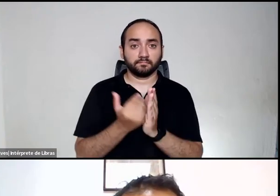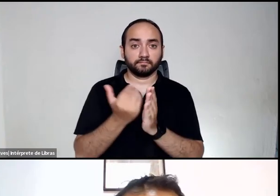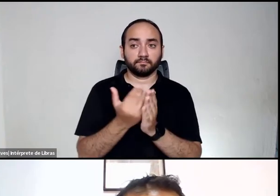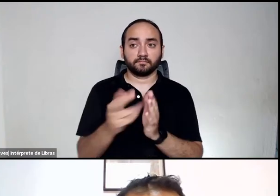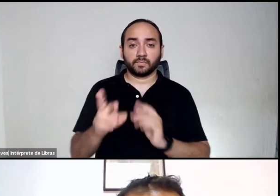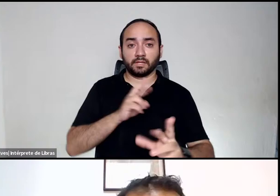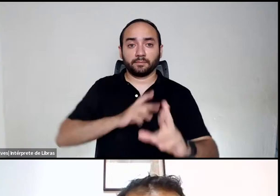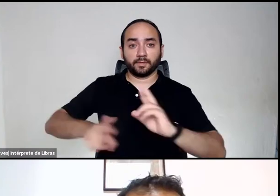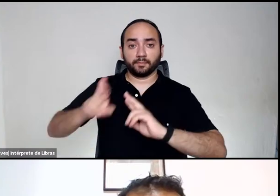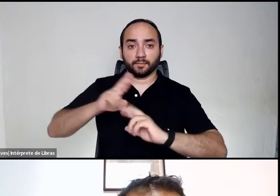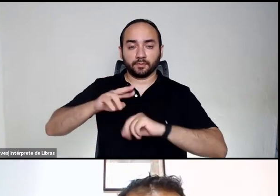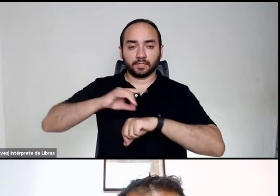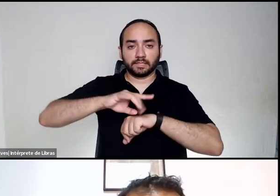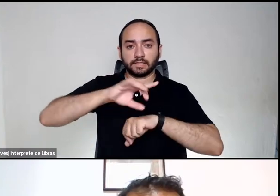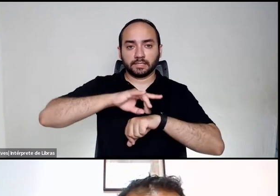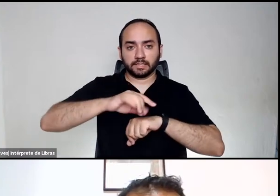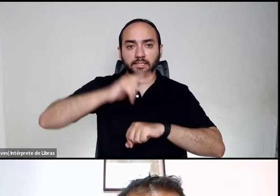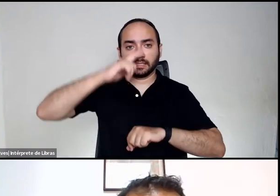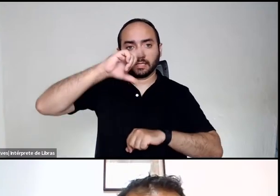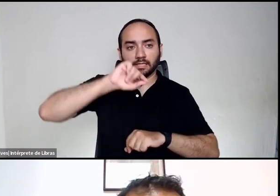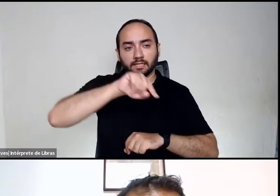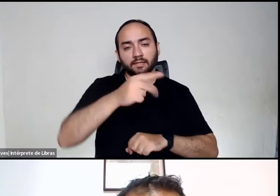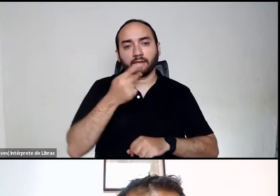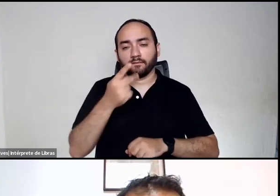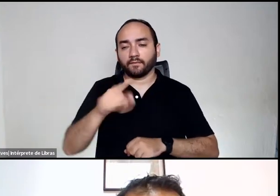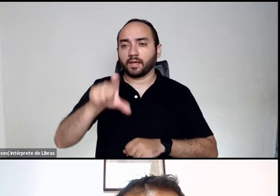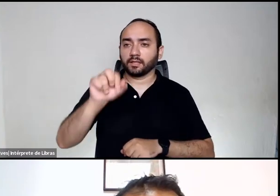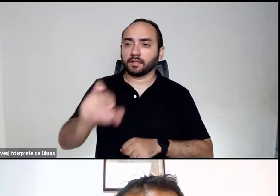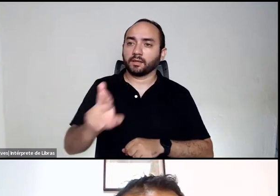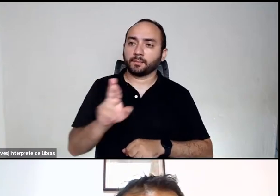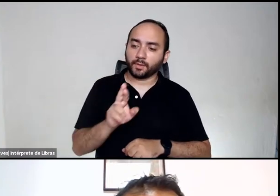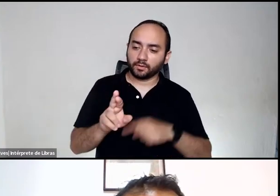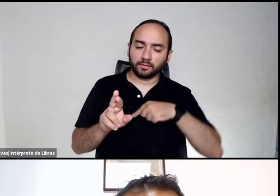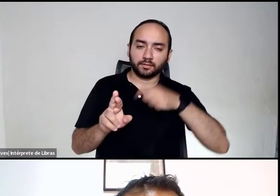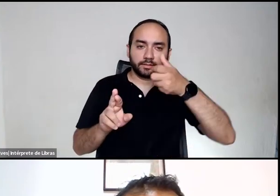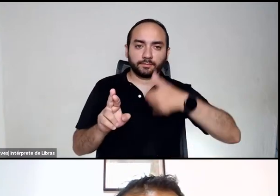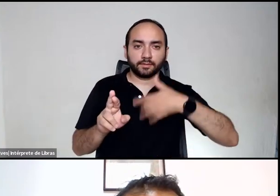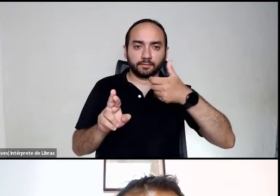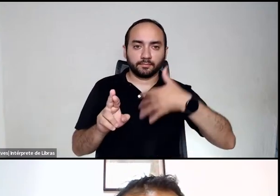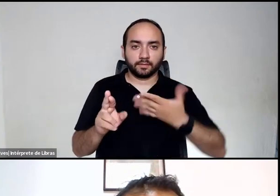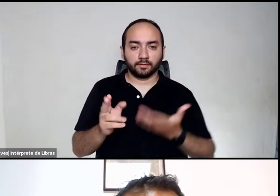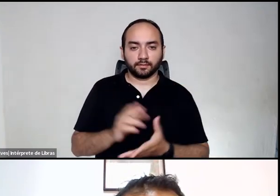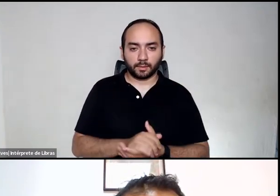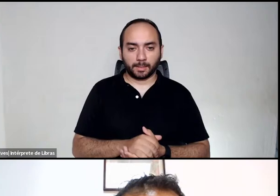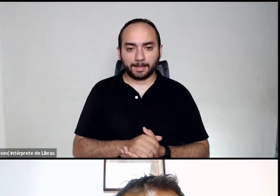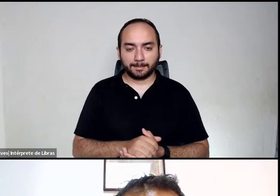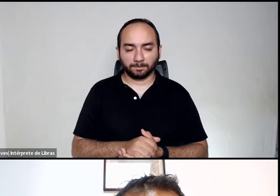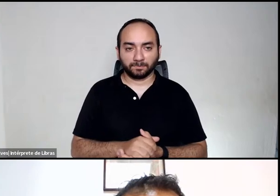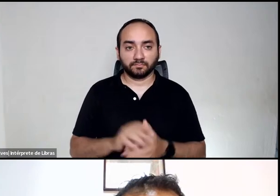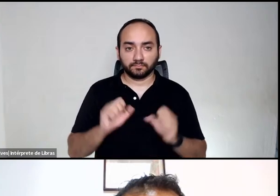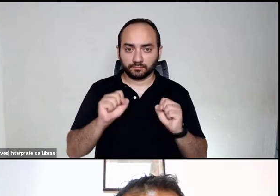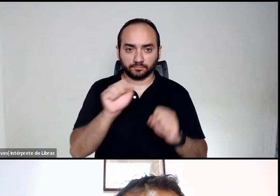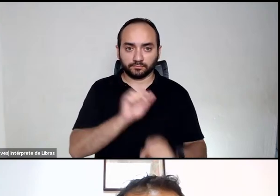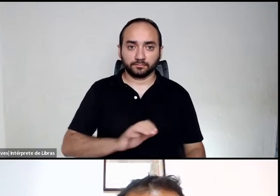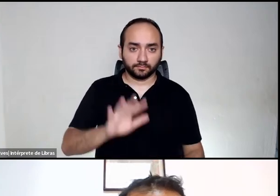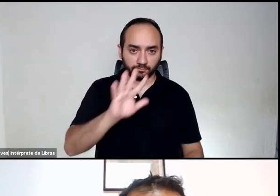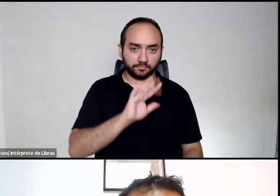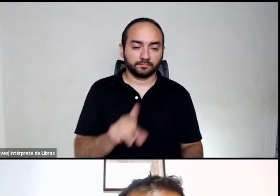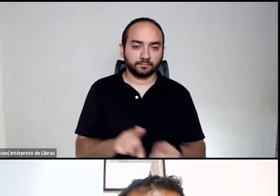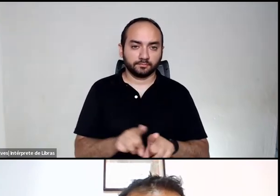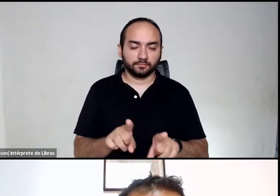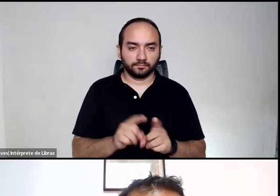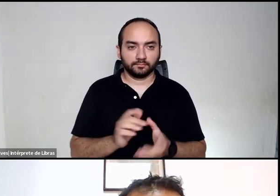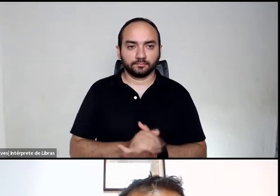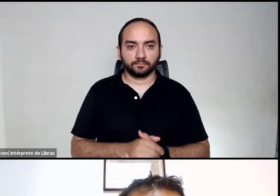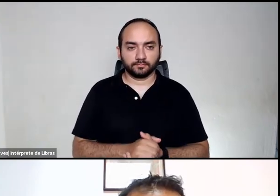respostas indicando quem vocês gostariam que fizesse, quem vocês gostariam que respondesse. Pode ser geral também. Quem gostaria de